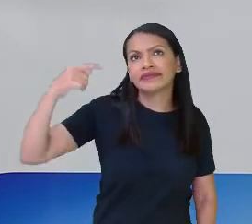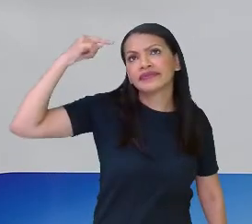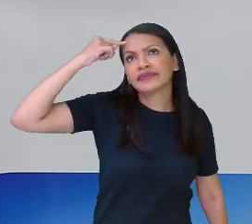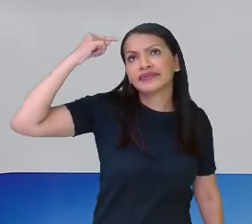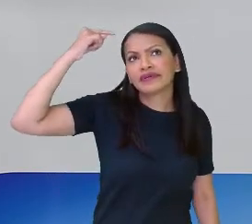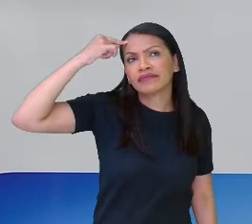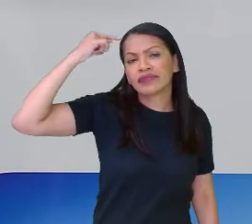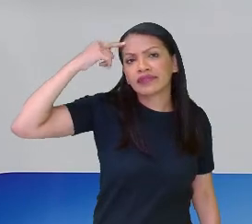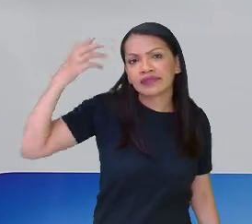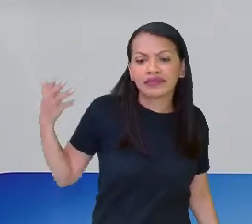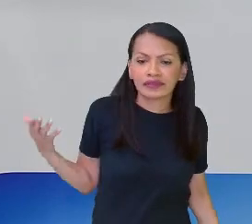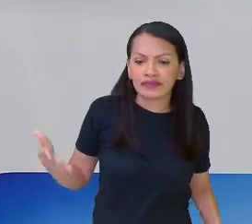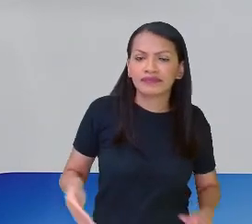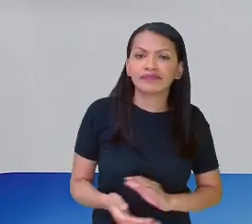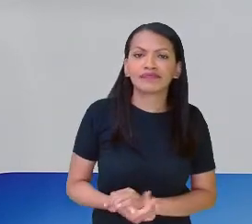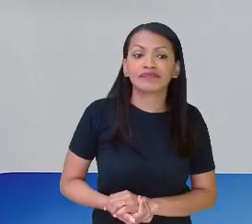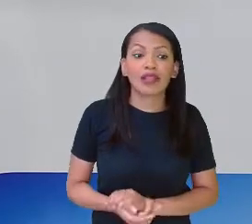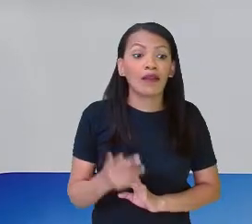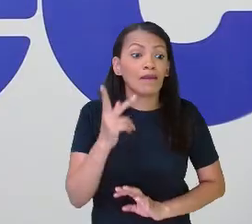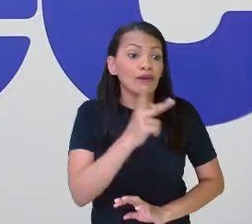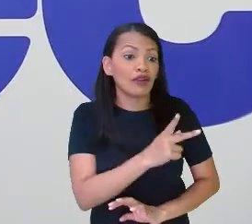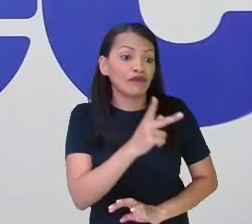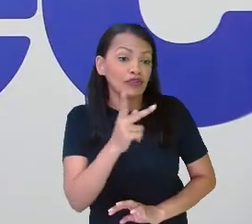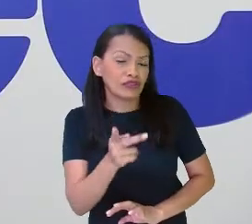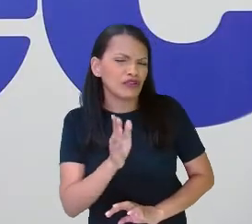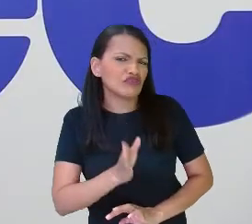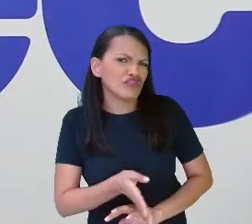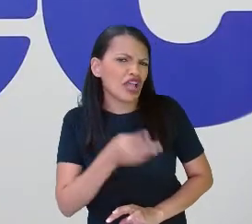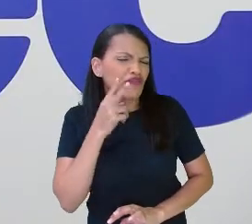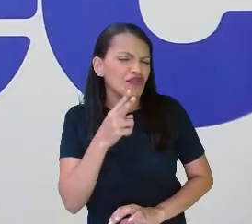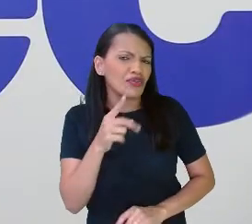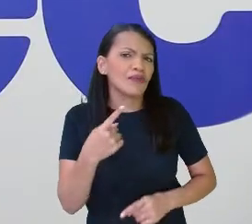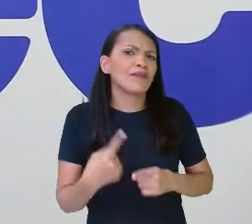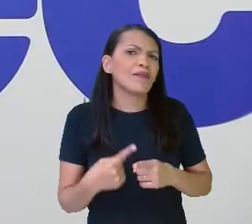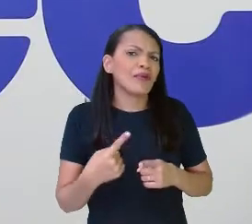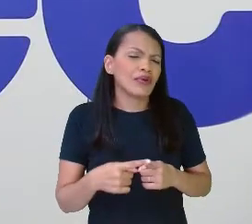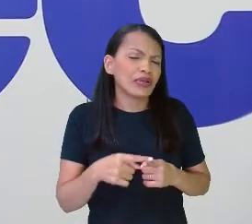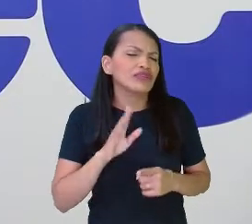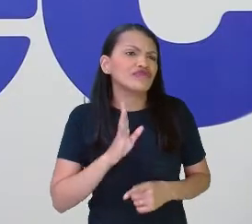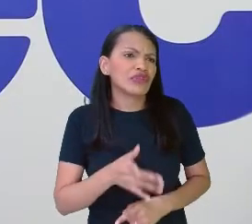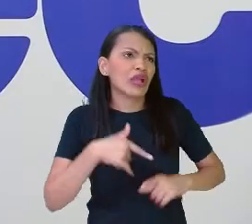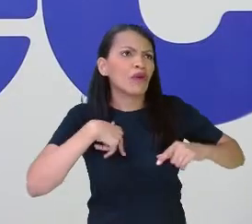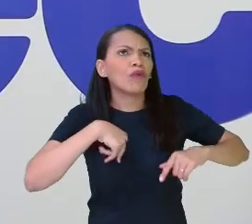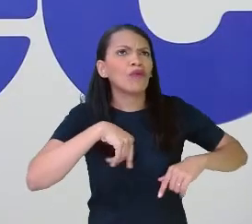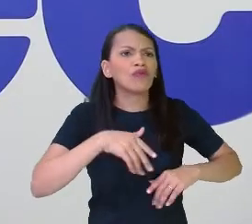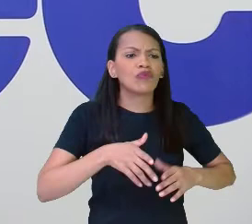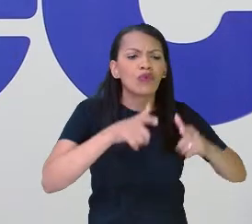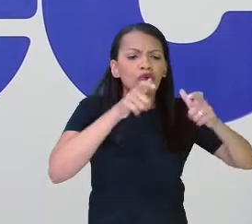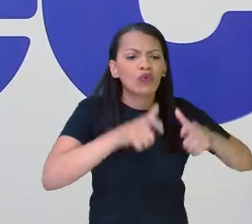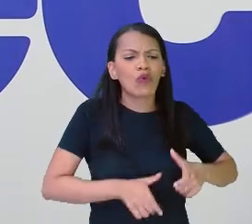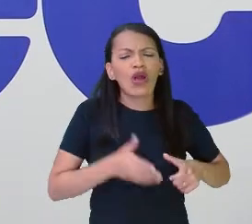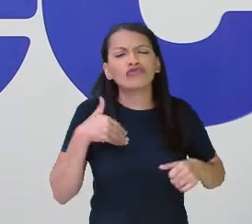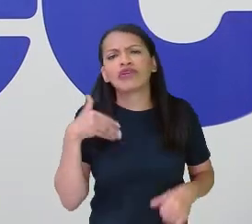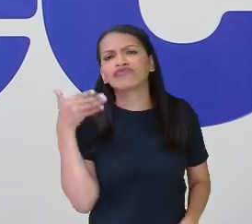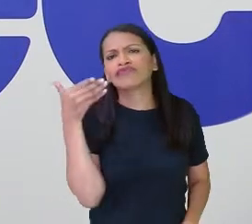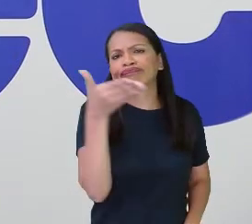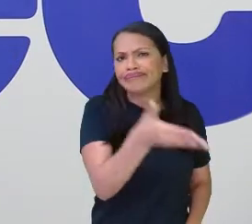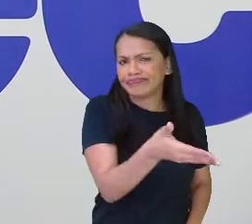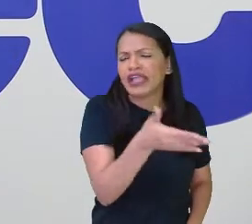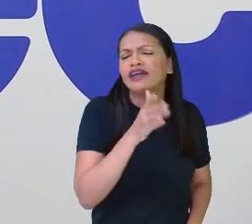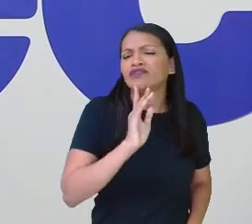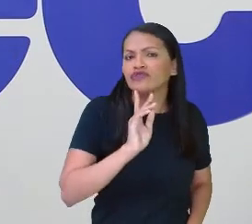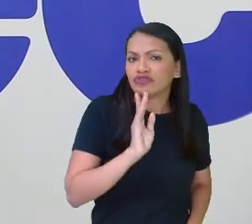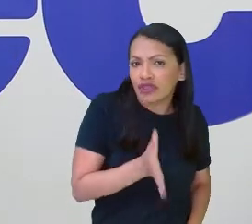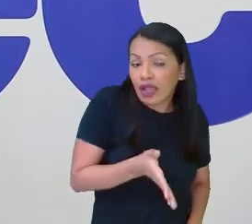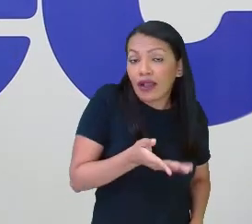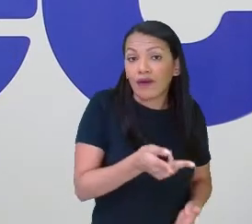pensando? Professora Márcia, eu acho que eles já viram, porque provavelmente em algum local que eles já foram, já deve ter acontecido